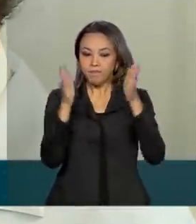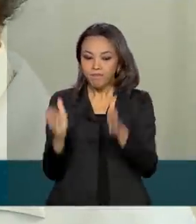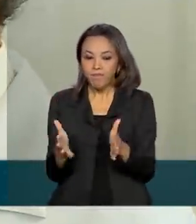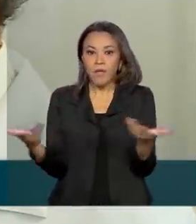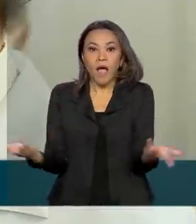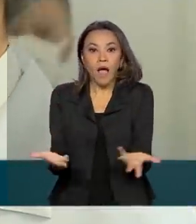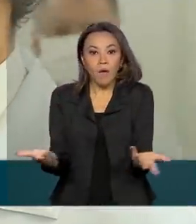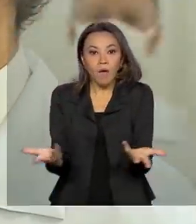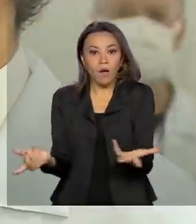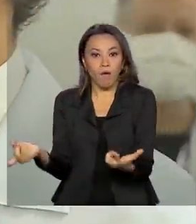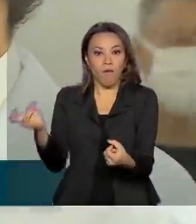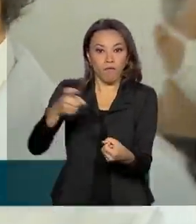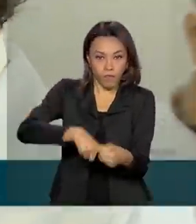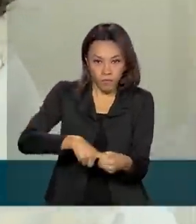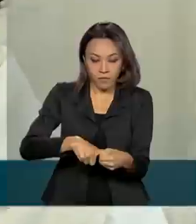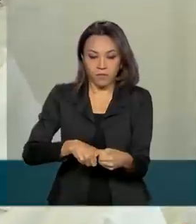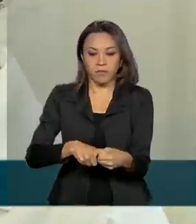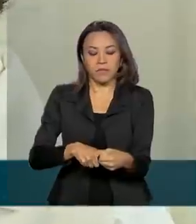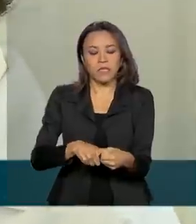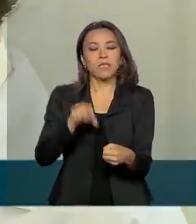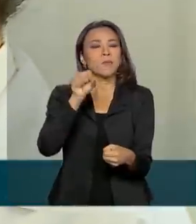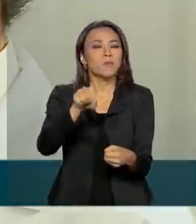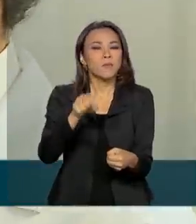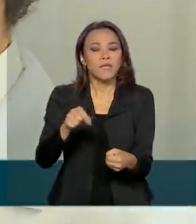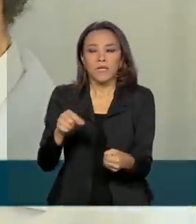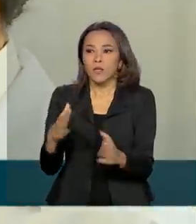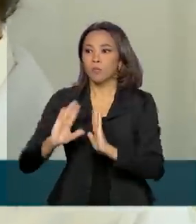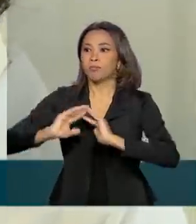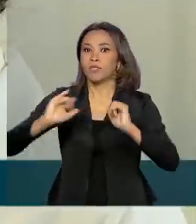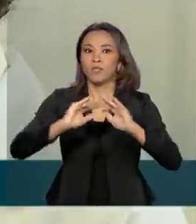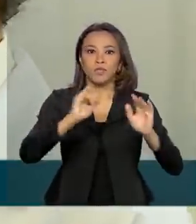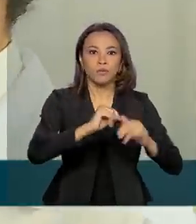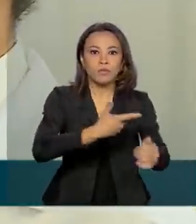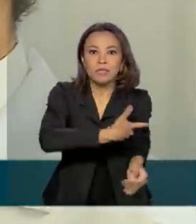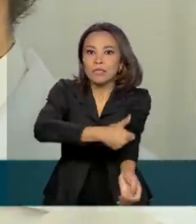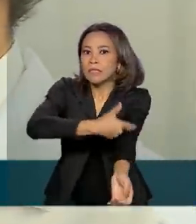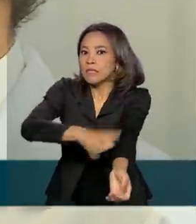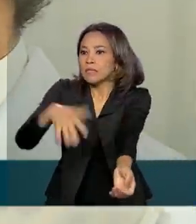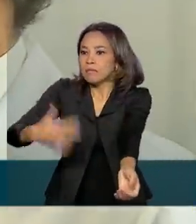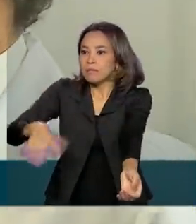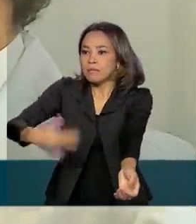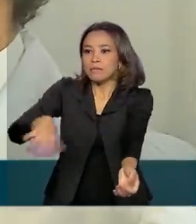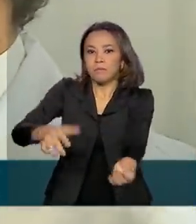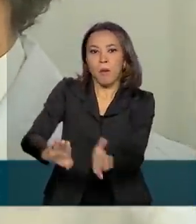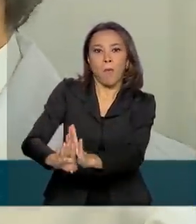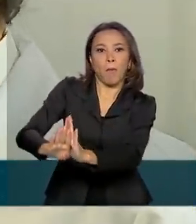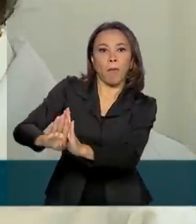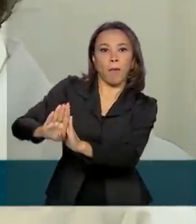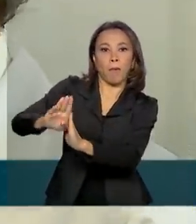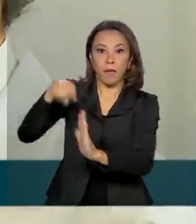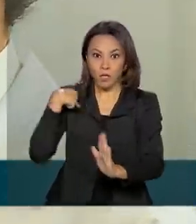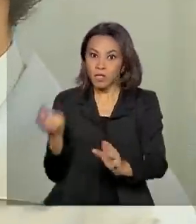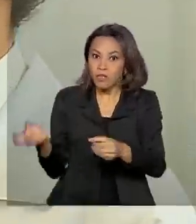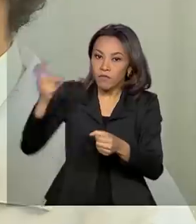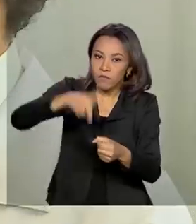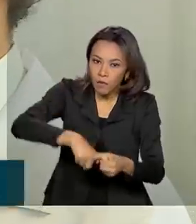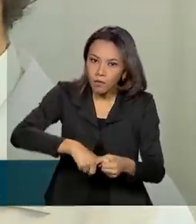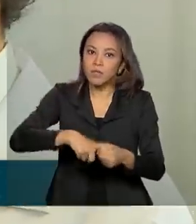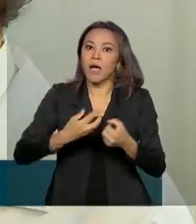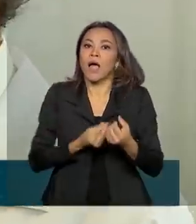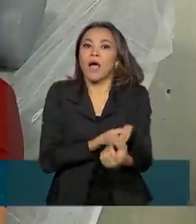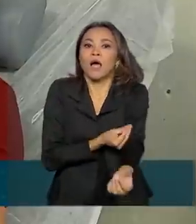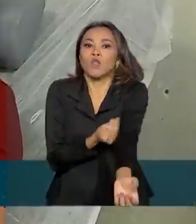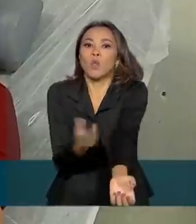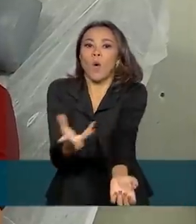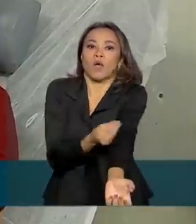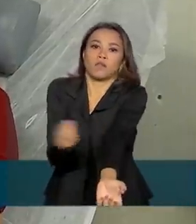procedimentos seletivos, a demanda de sangue aumenta e a gente precisa retomar o nível de doações que a gente tinha antes